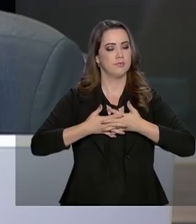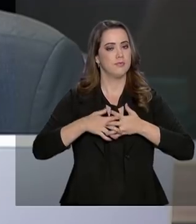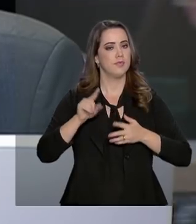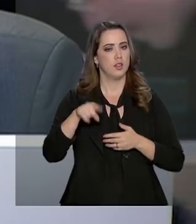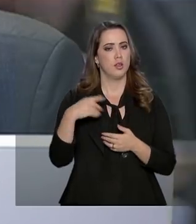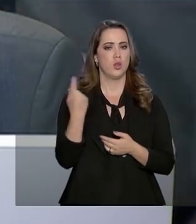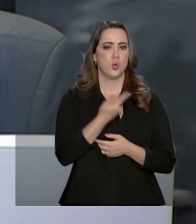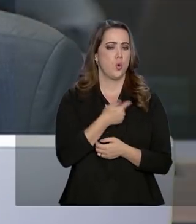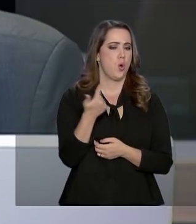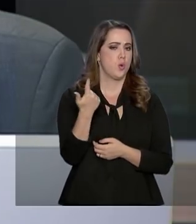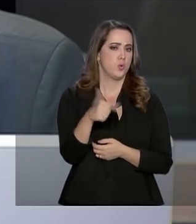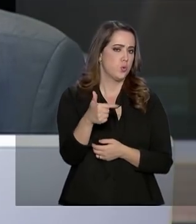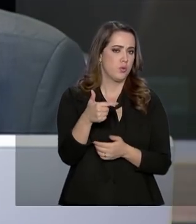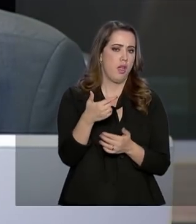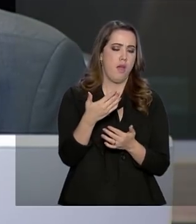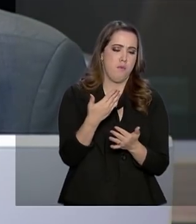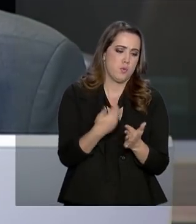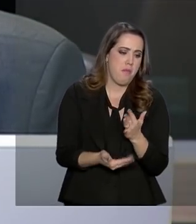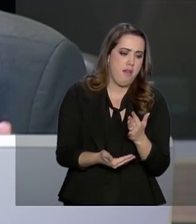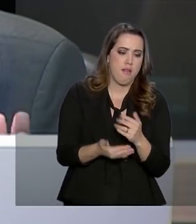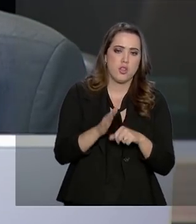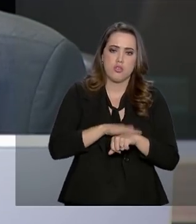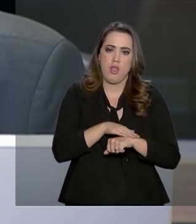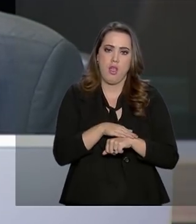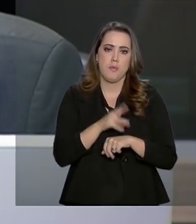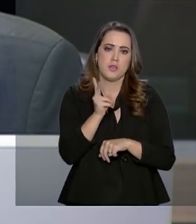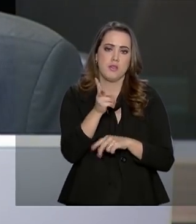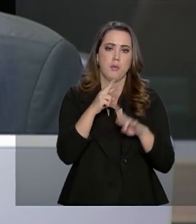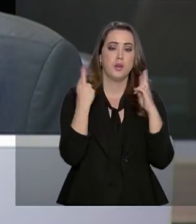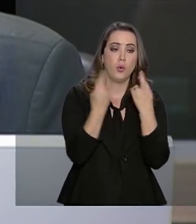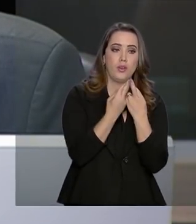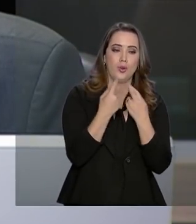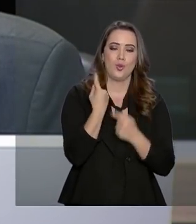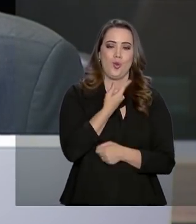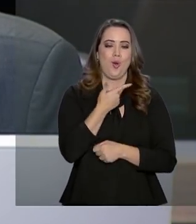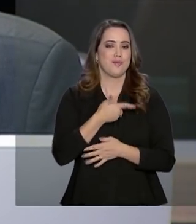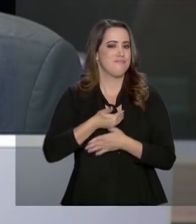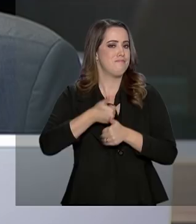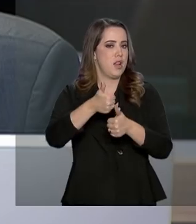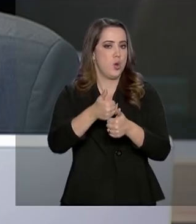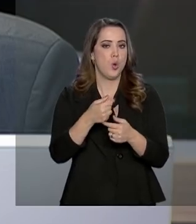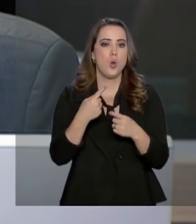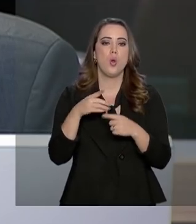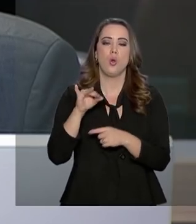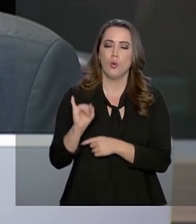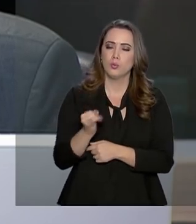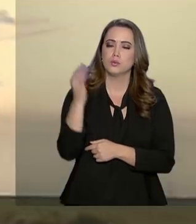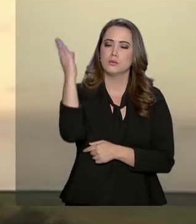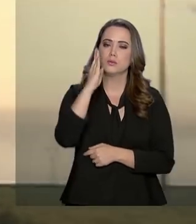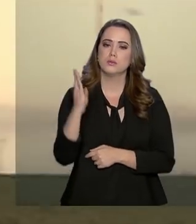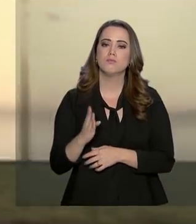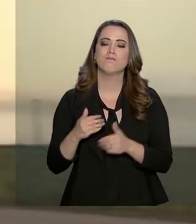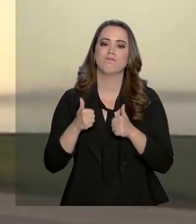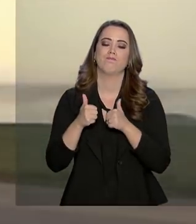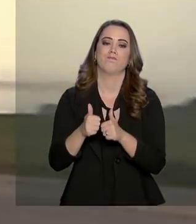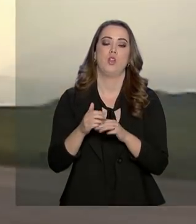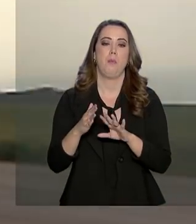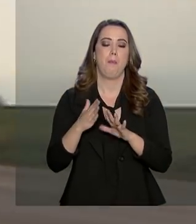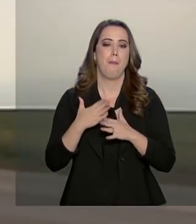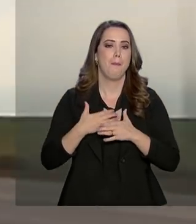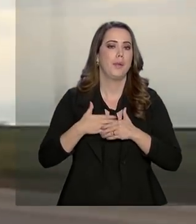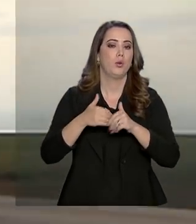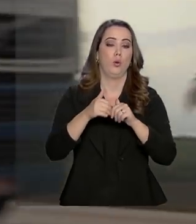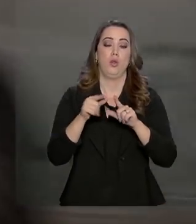Nós não estamos perdendo tempo em nos reunirmos sempre, nós estamos ganhando tempo em proveito do Brasil. Estão previstos